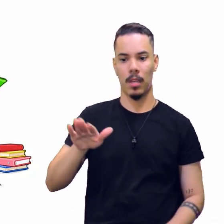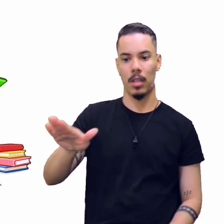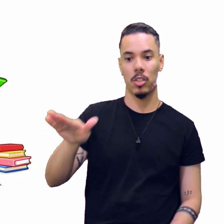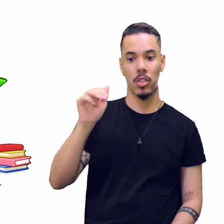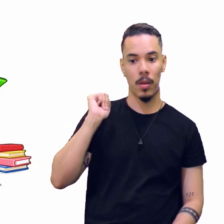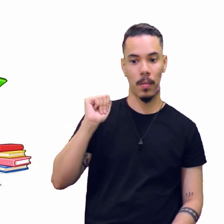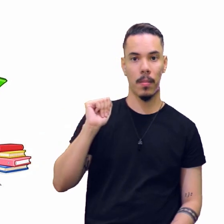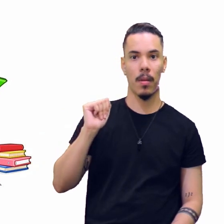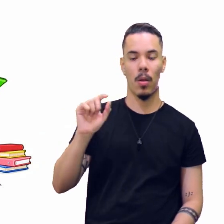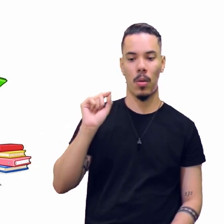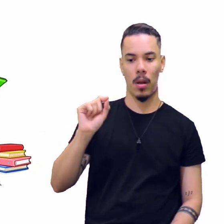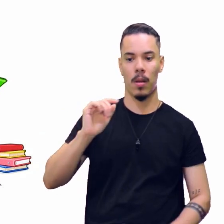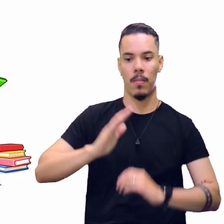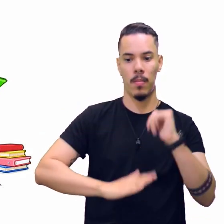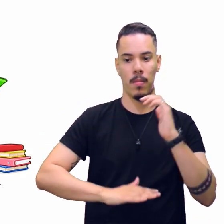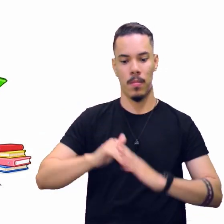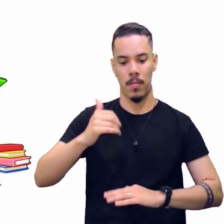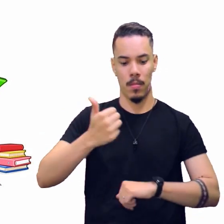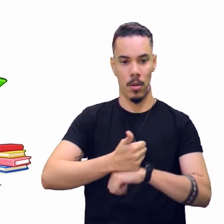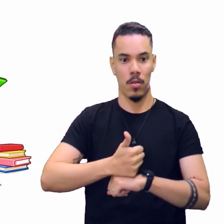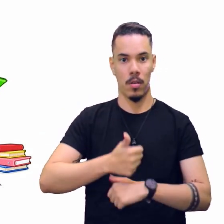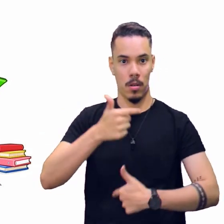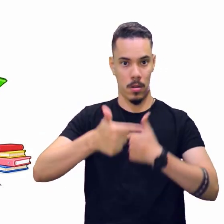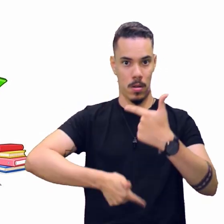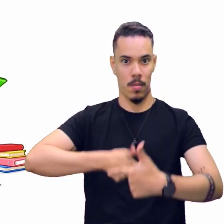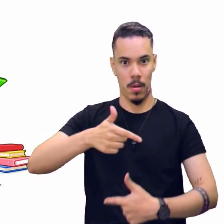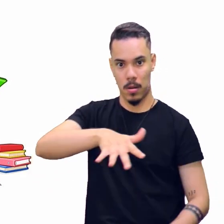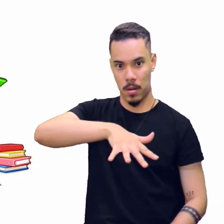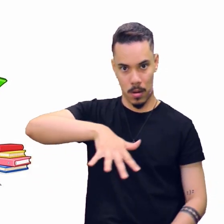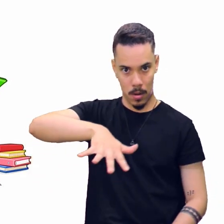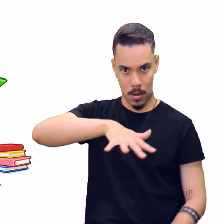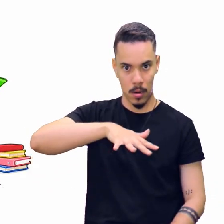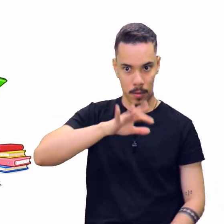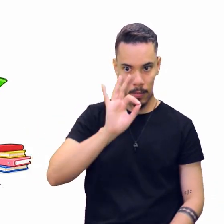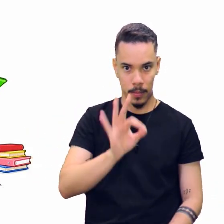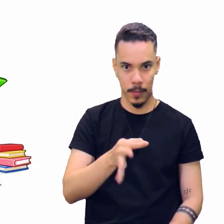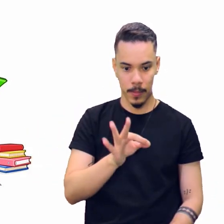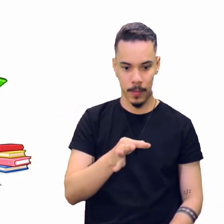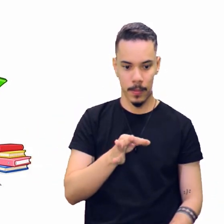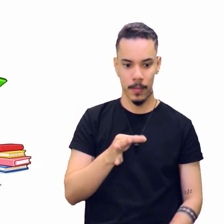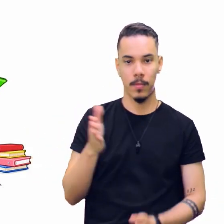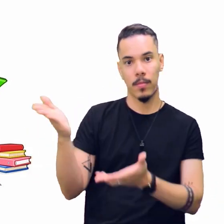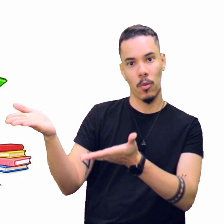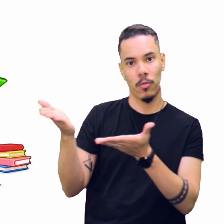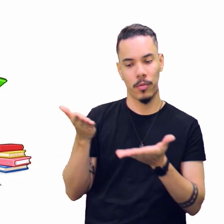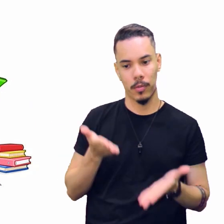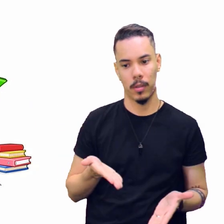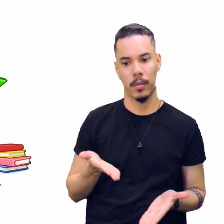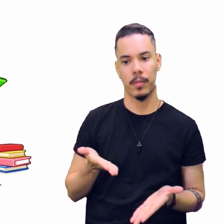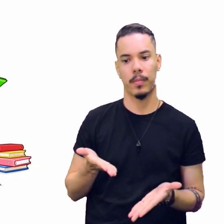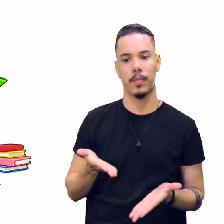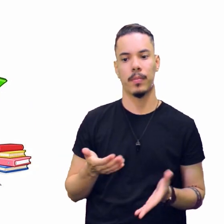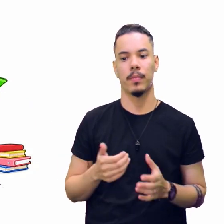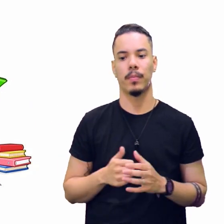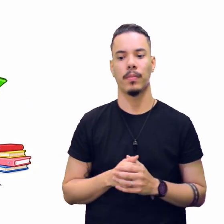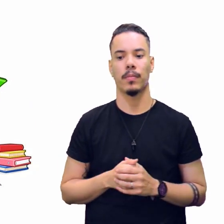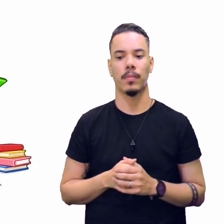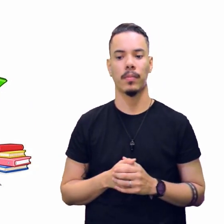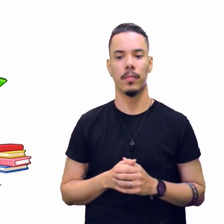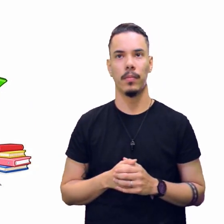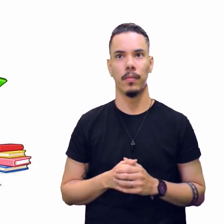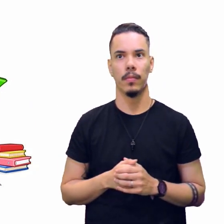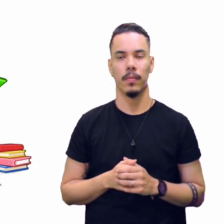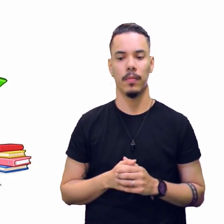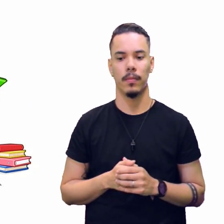Vai chamar profissionais que trabalham nessa área, que estão relacionados a essa área, né? Por quê? Qual,